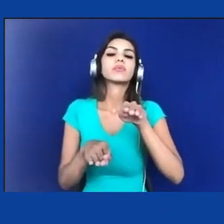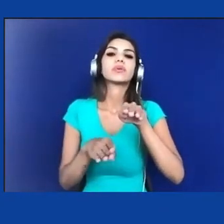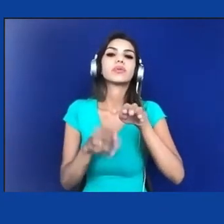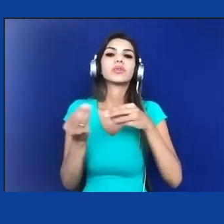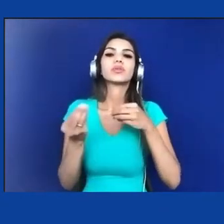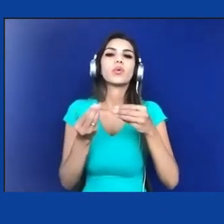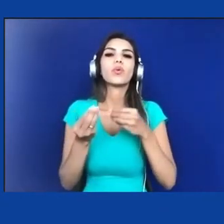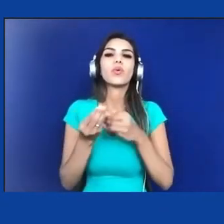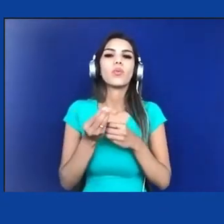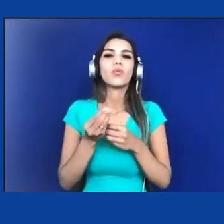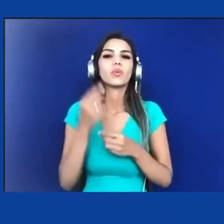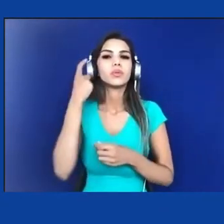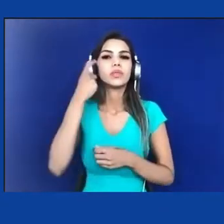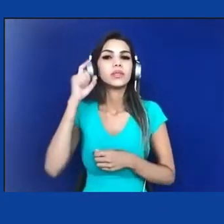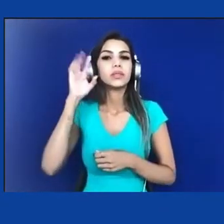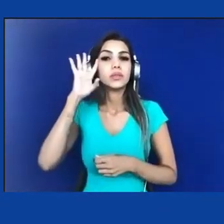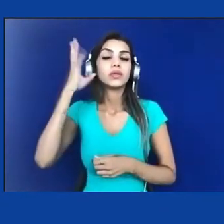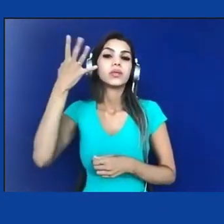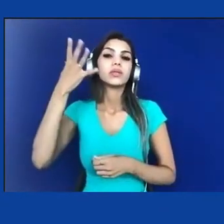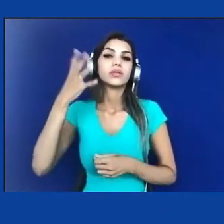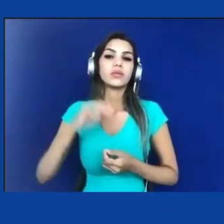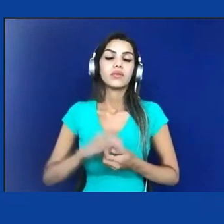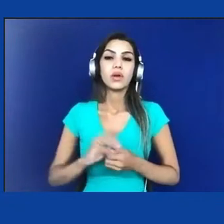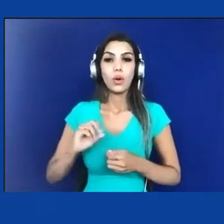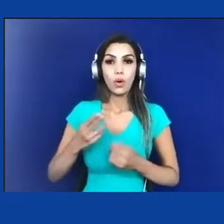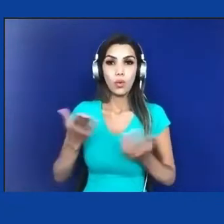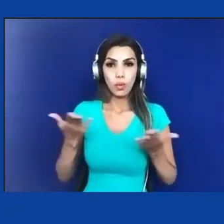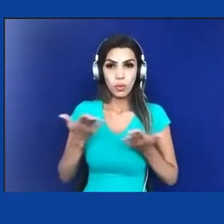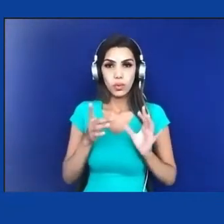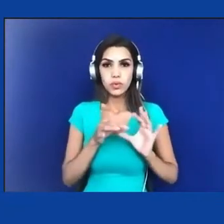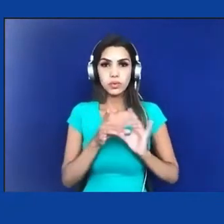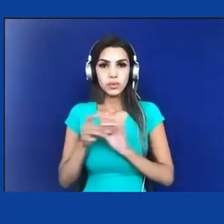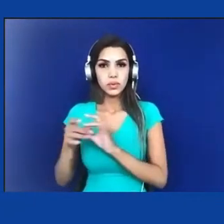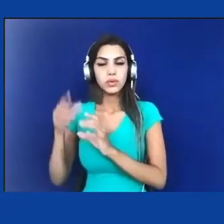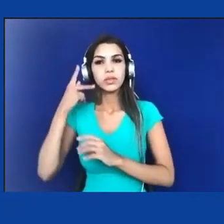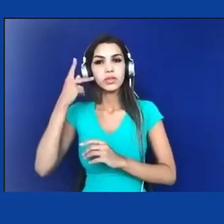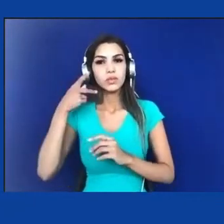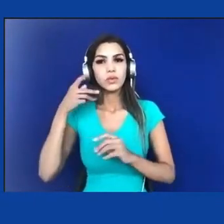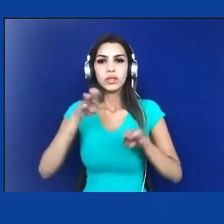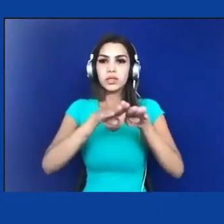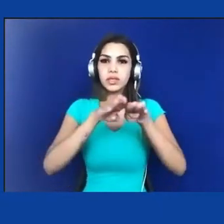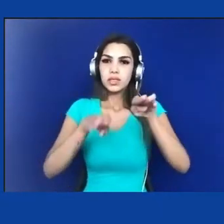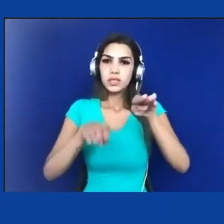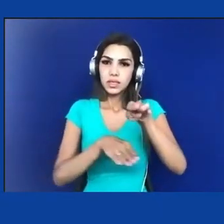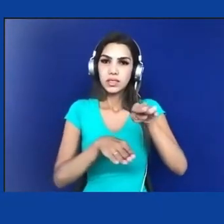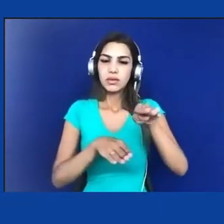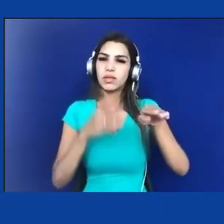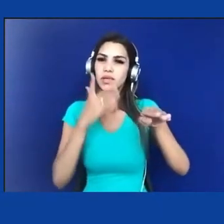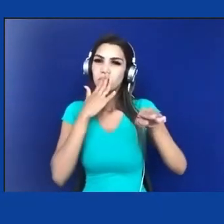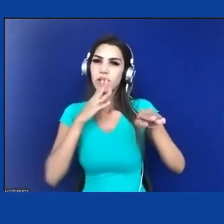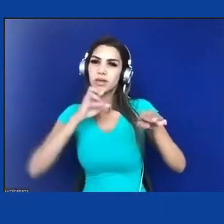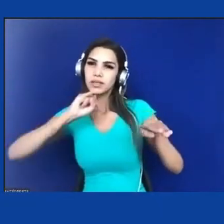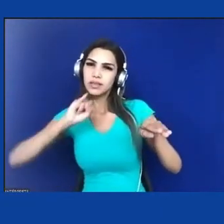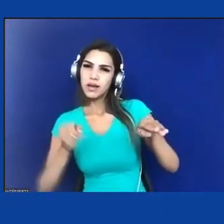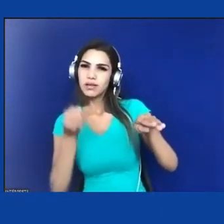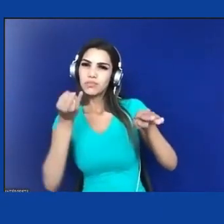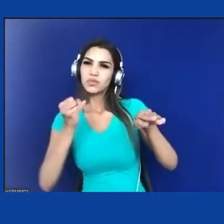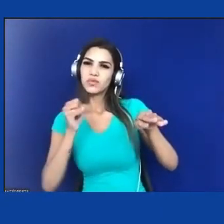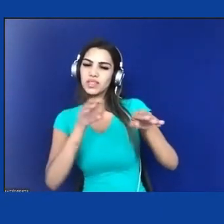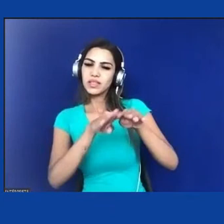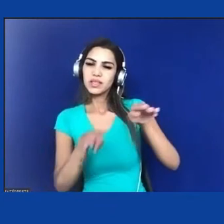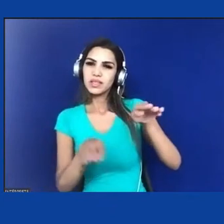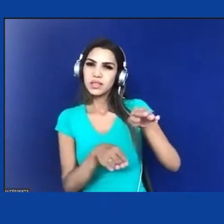contexto político que atravessamos utilizadas como munição em uma efetiva guerra contra os